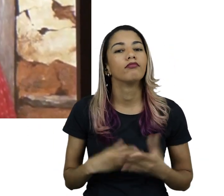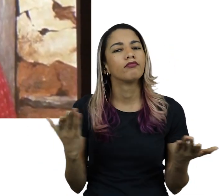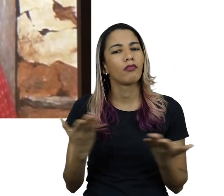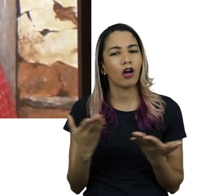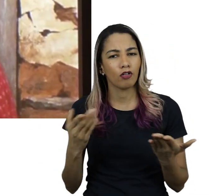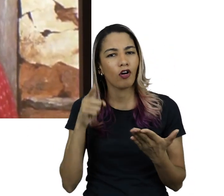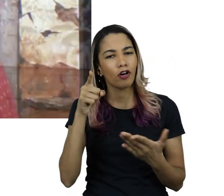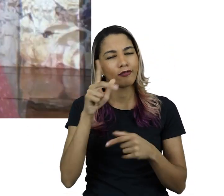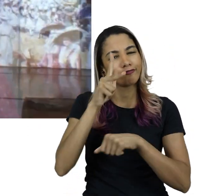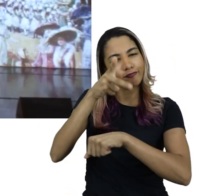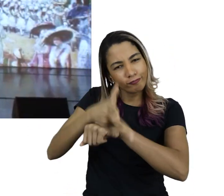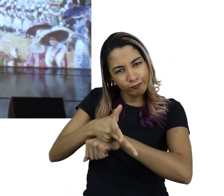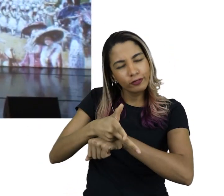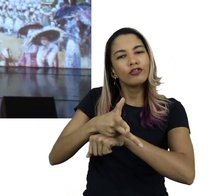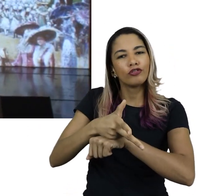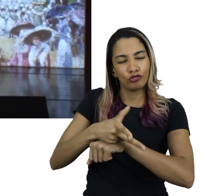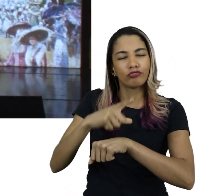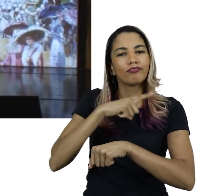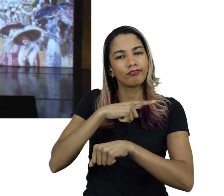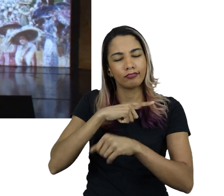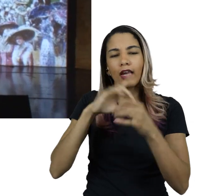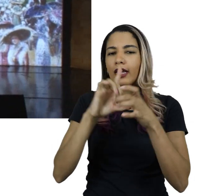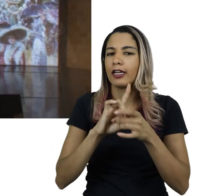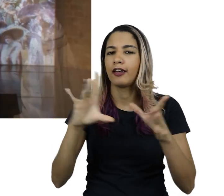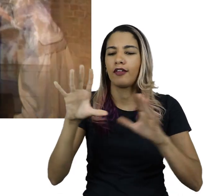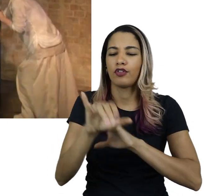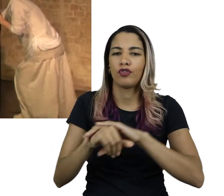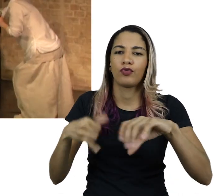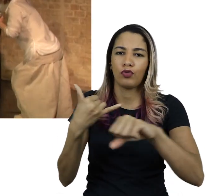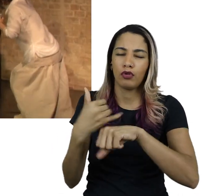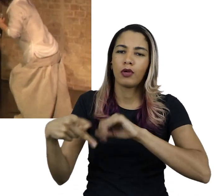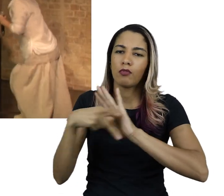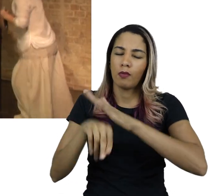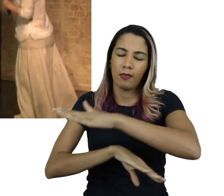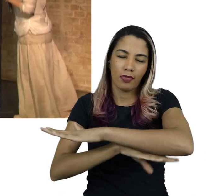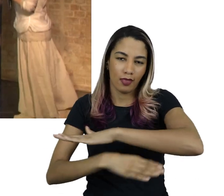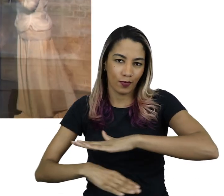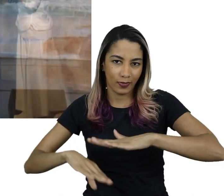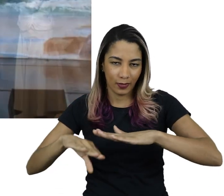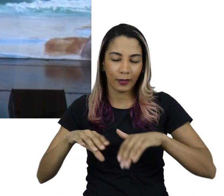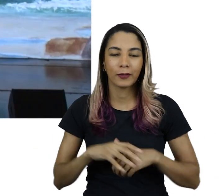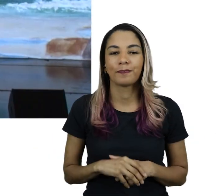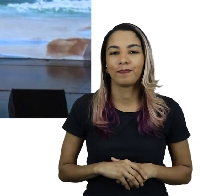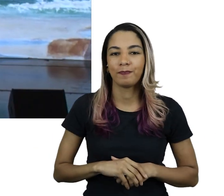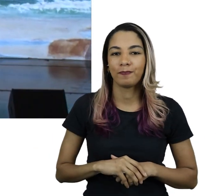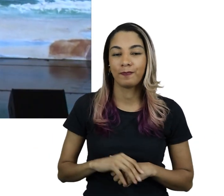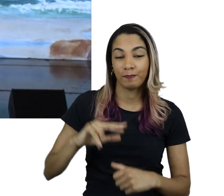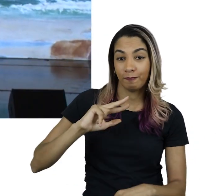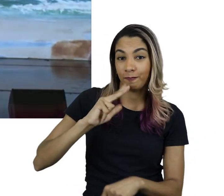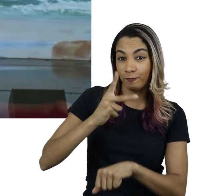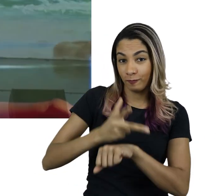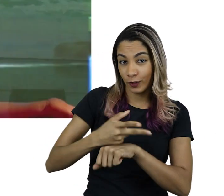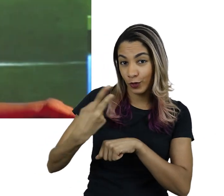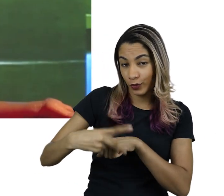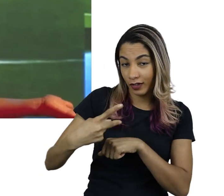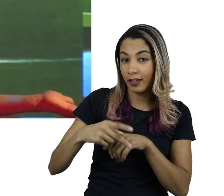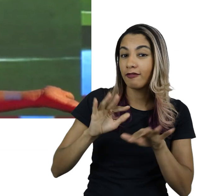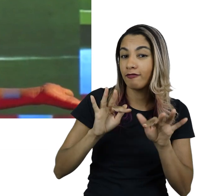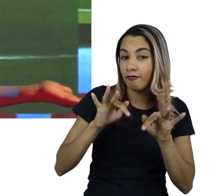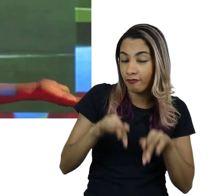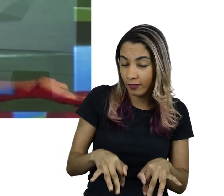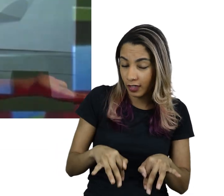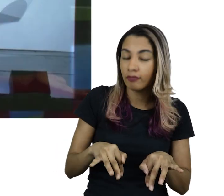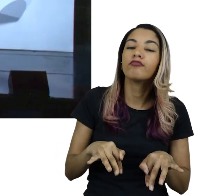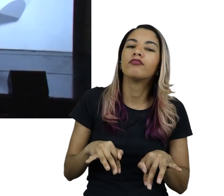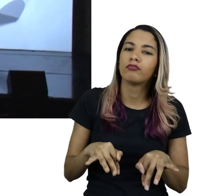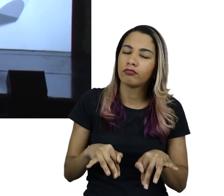Atualmente, a versão digital do espetáculo está disponível para todos no YouTube da Pinacoteca. Ao final desse